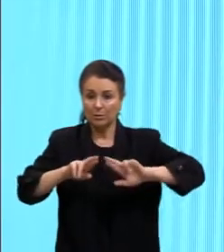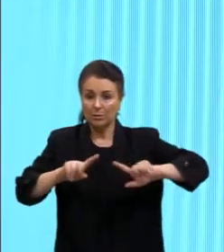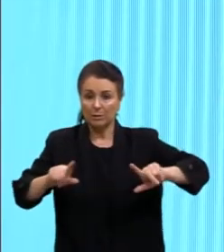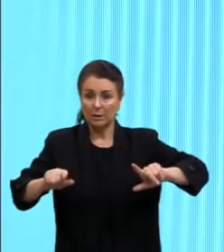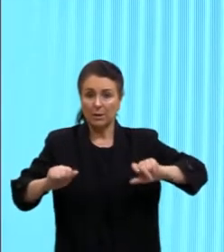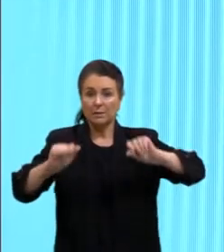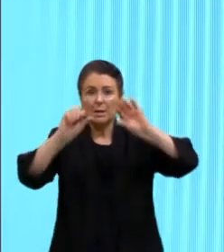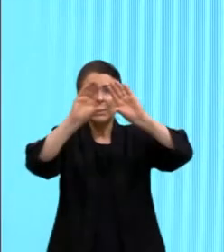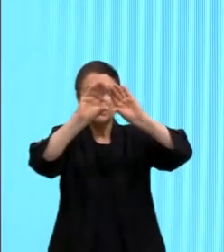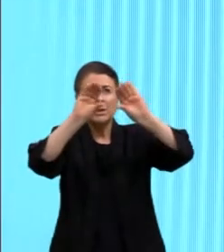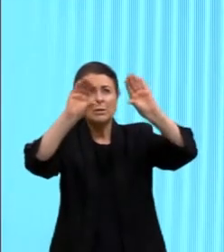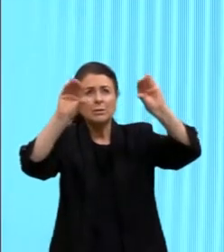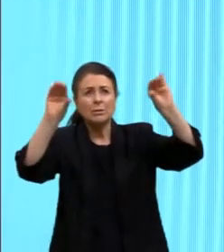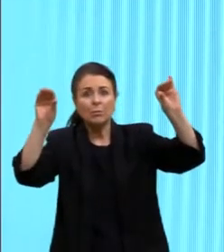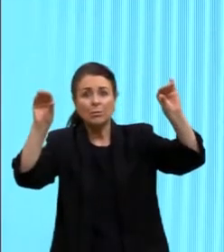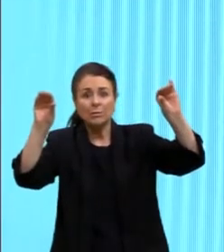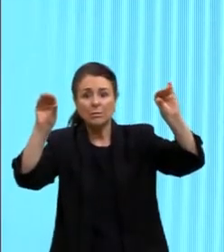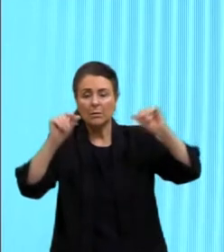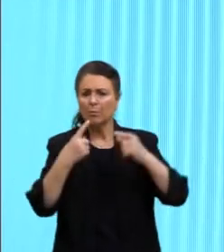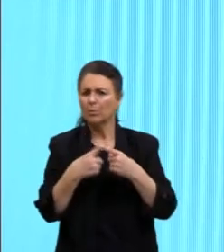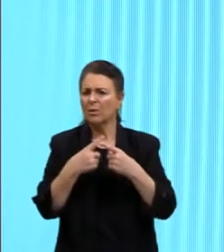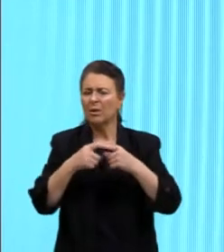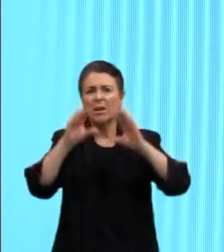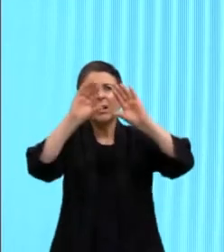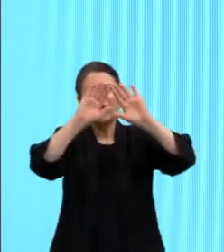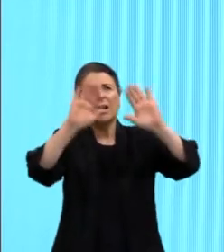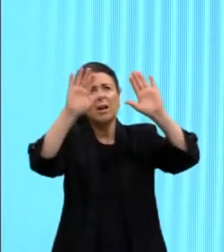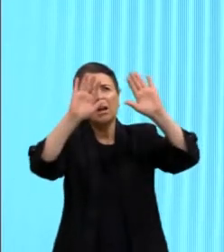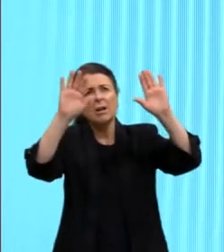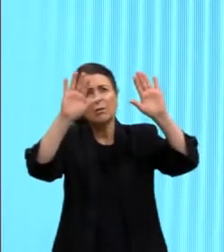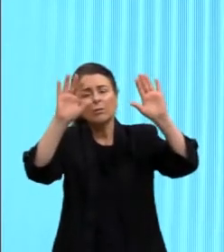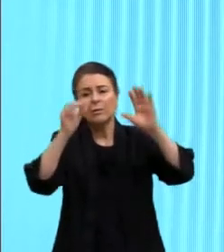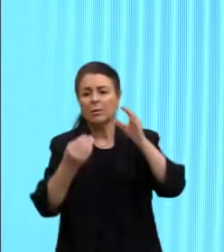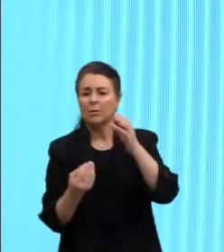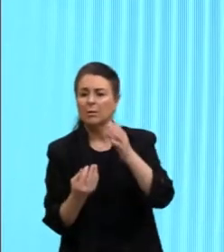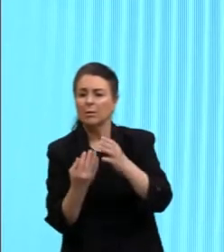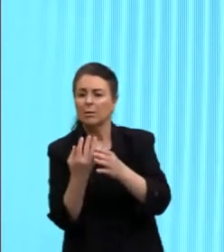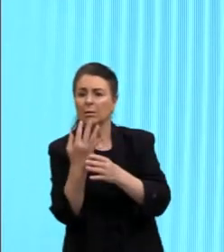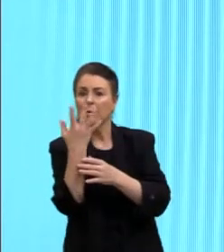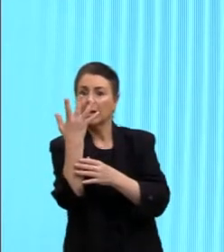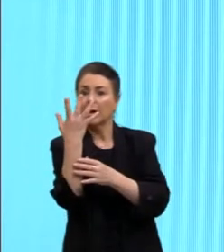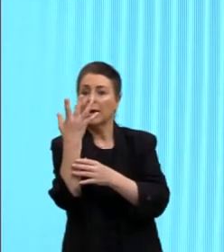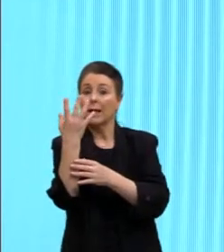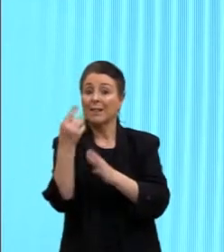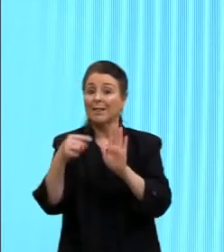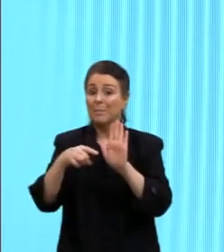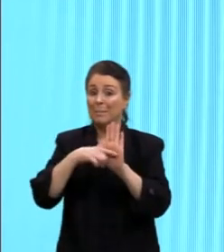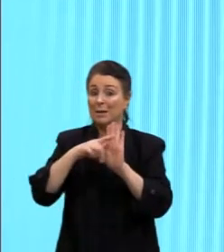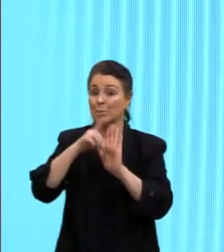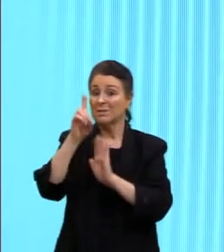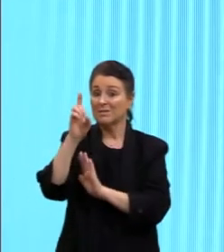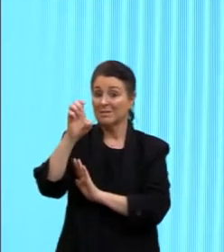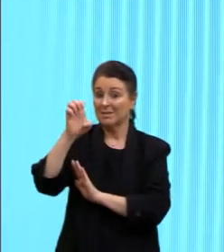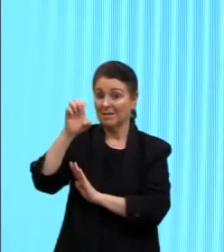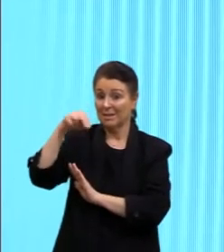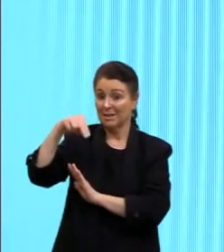as nuvens e a fumaça. A fumaça, ela é mais, menos densa, vamos dizer assim, ela é mais